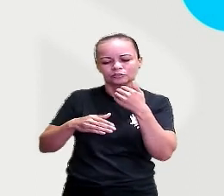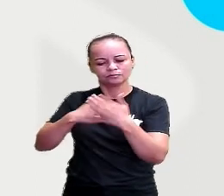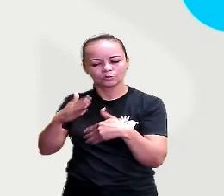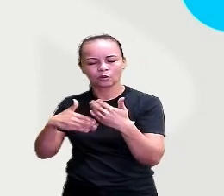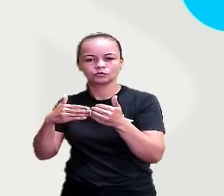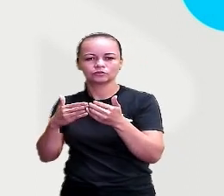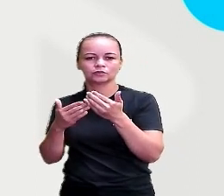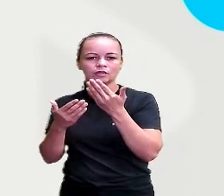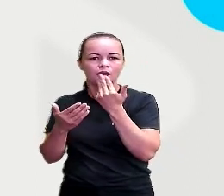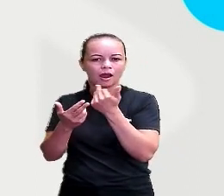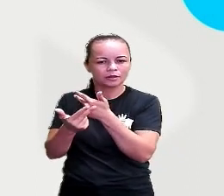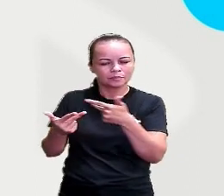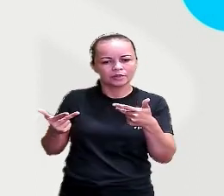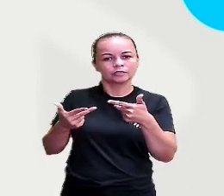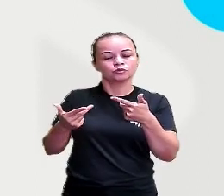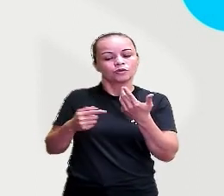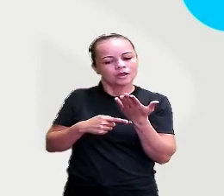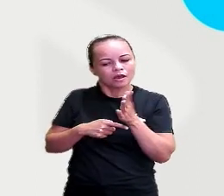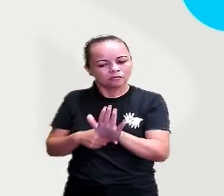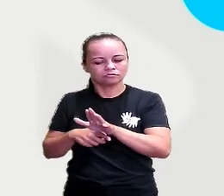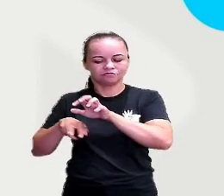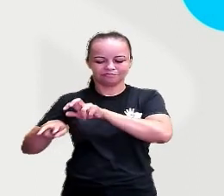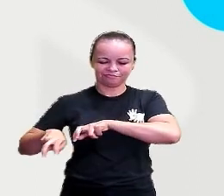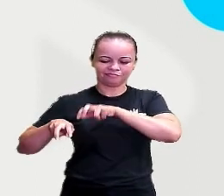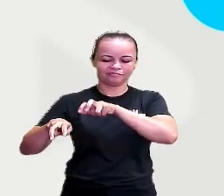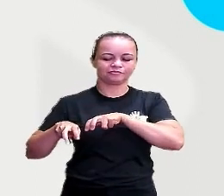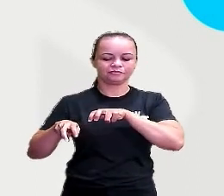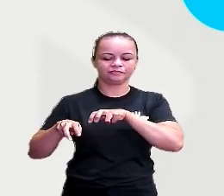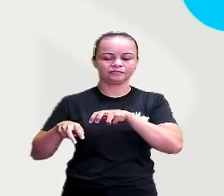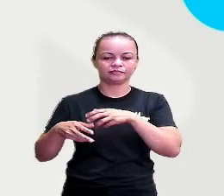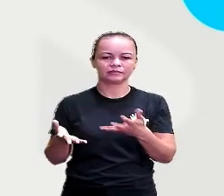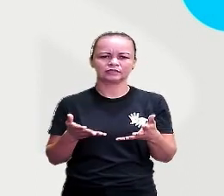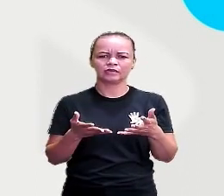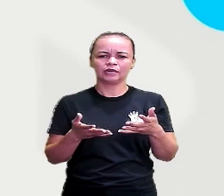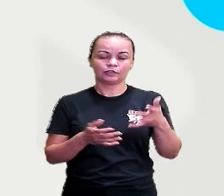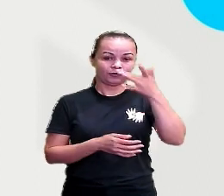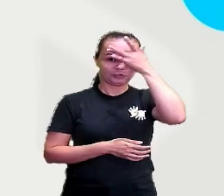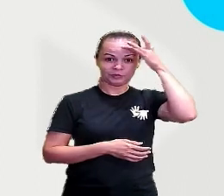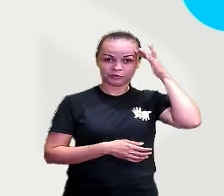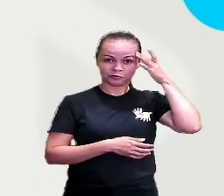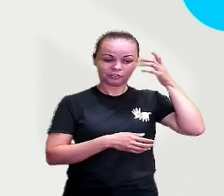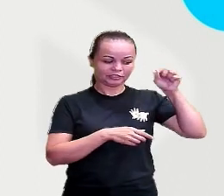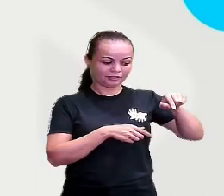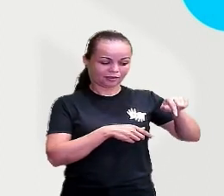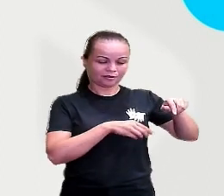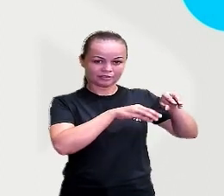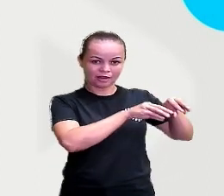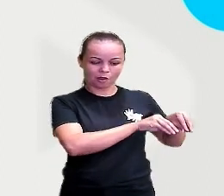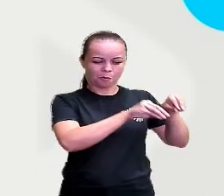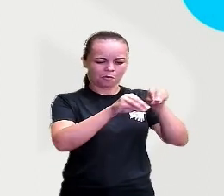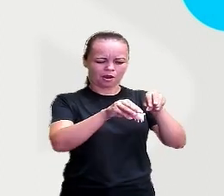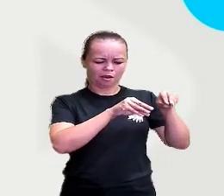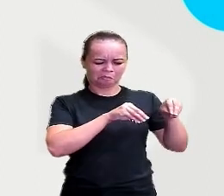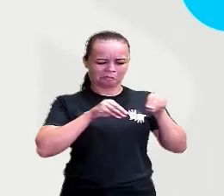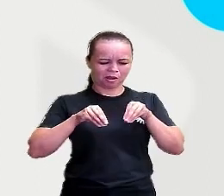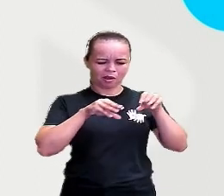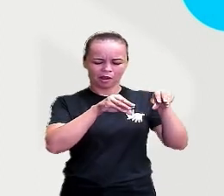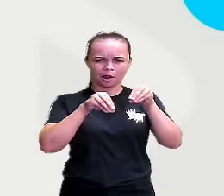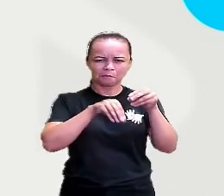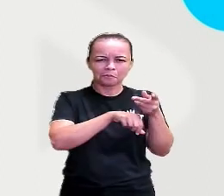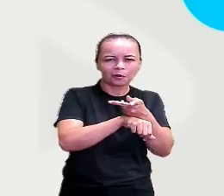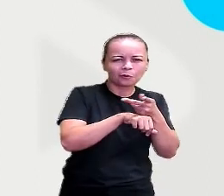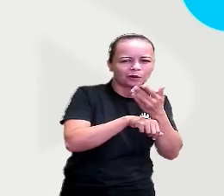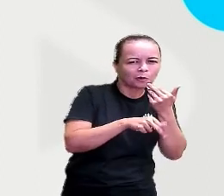e ajudar nos trabalhos agrícolas. Então, o que é que fazia os nômades sair de um lugar para o outro? Não era procura de alimento?